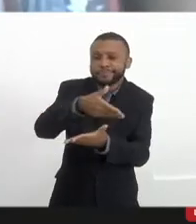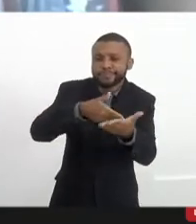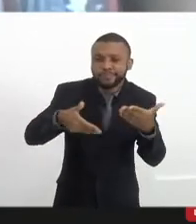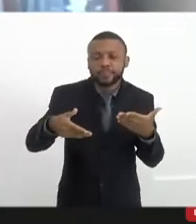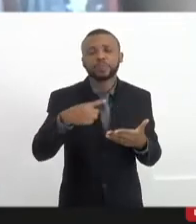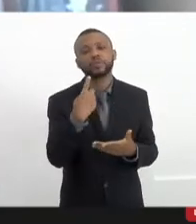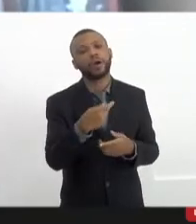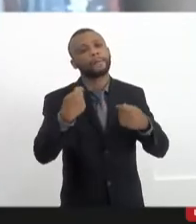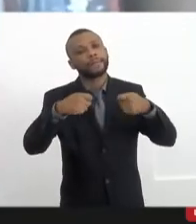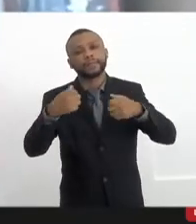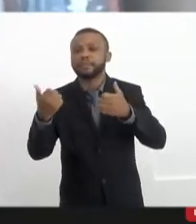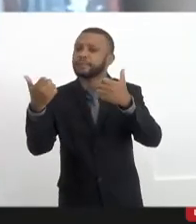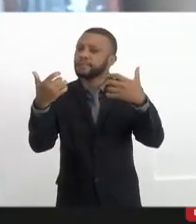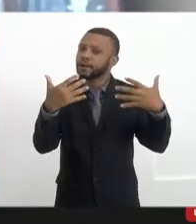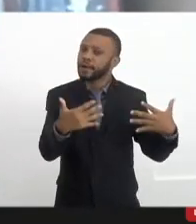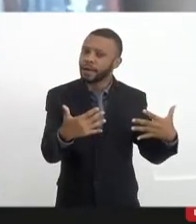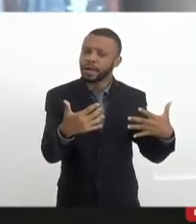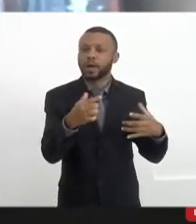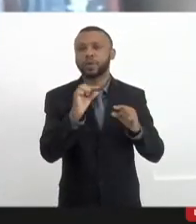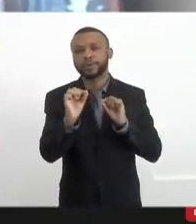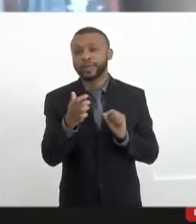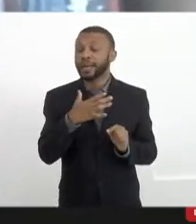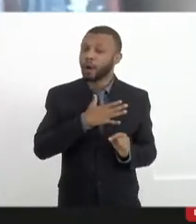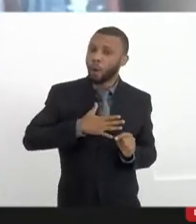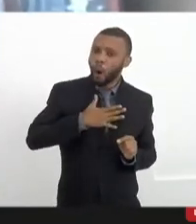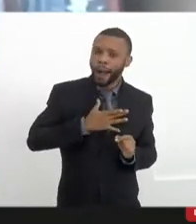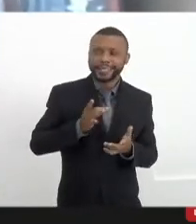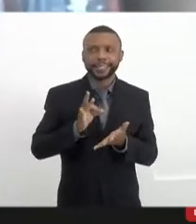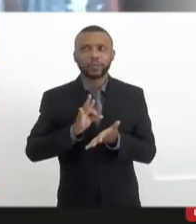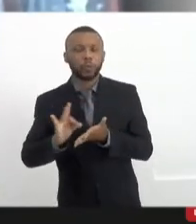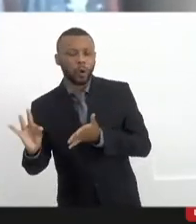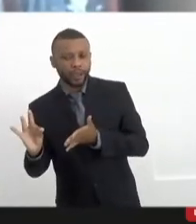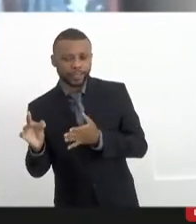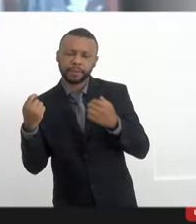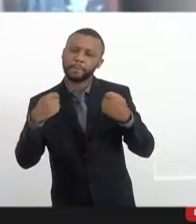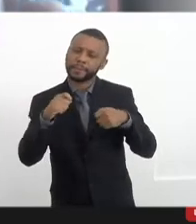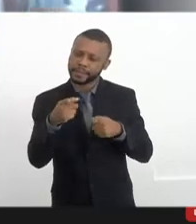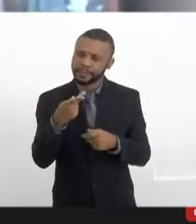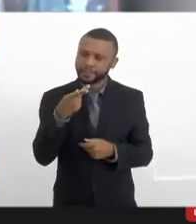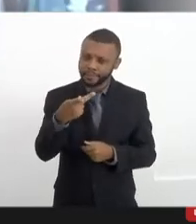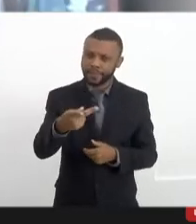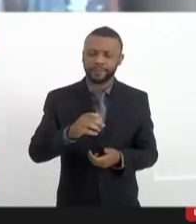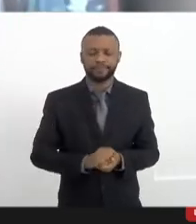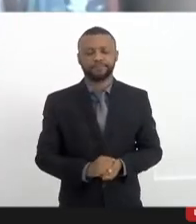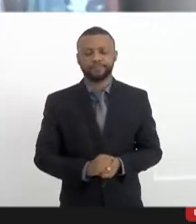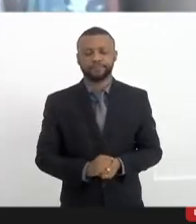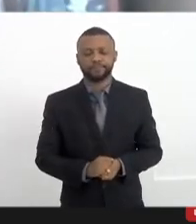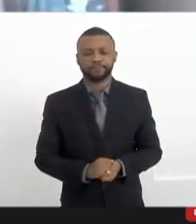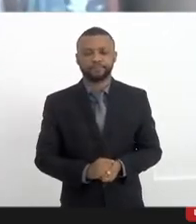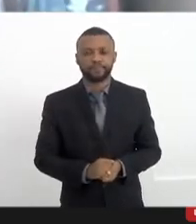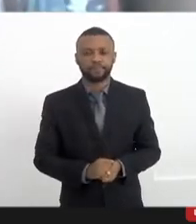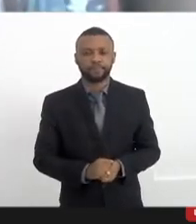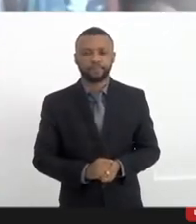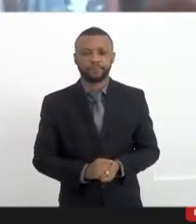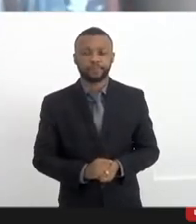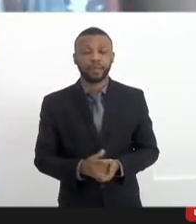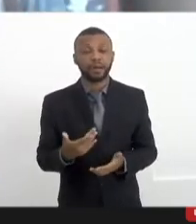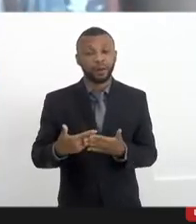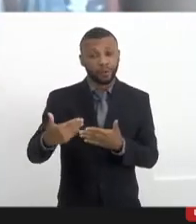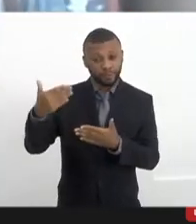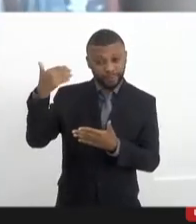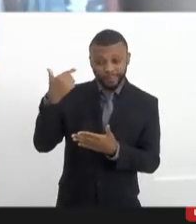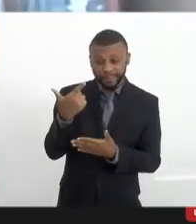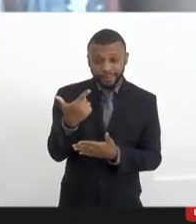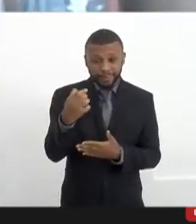falar do que se gosta de ouvir, do que não se gosta de ouvir. Há 20 anos atrás, quando a gente criou o